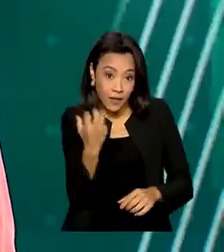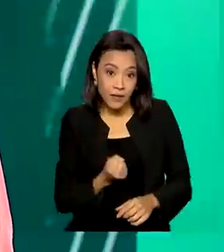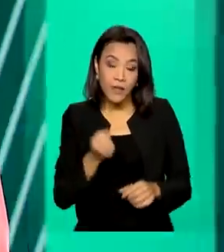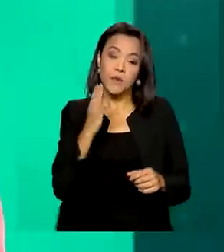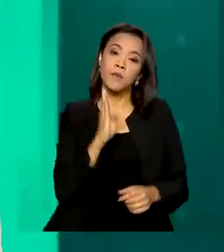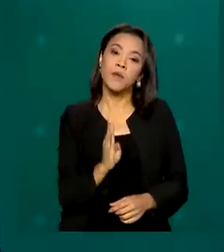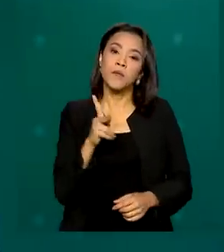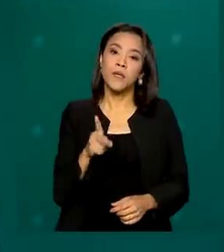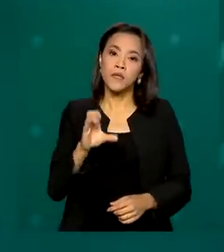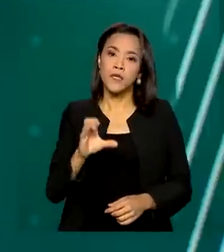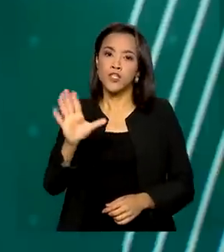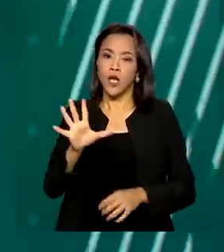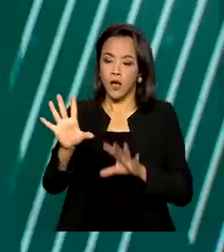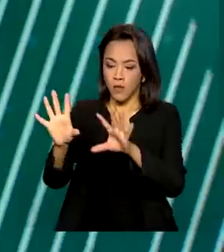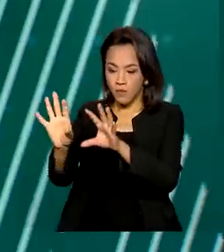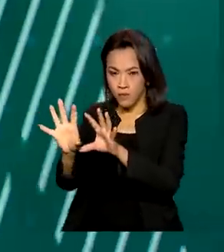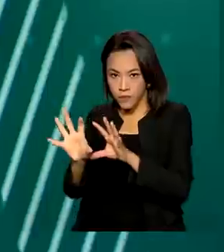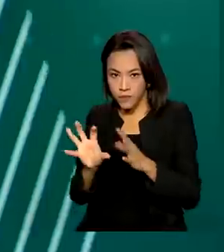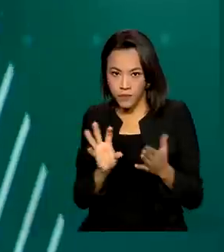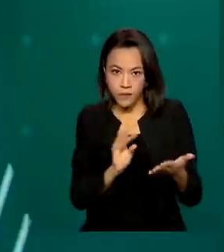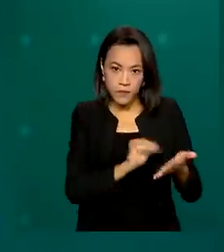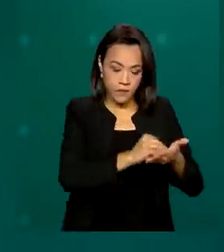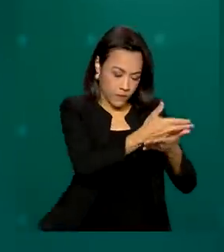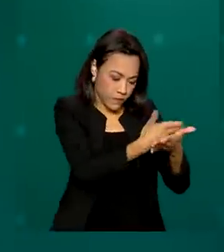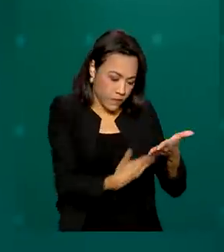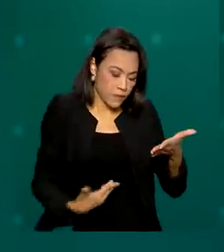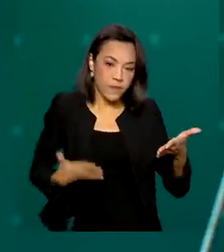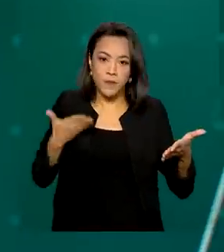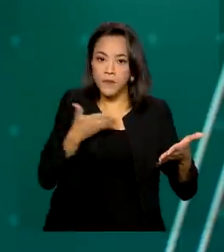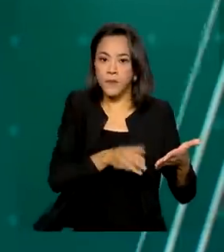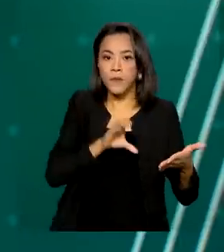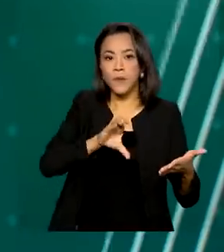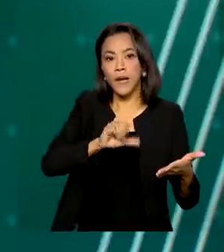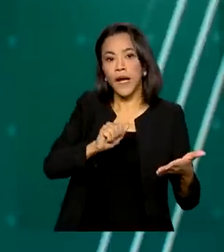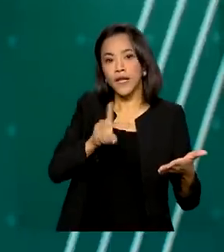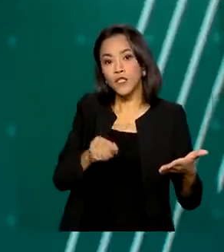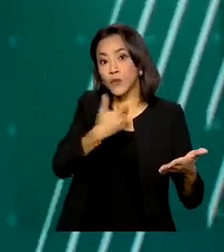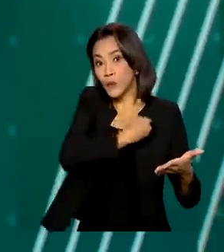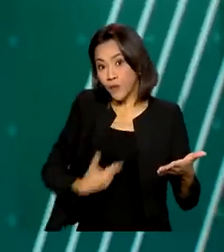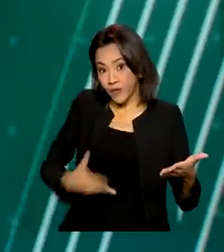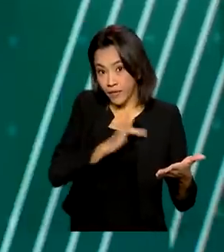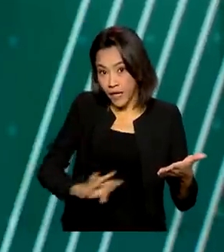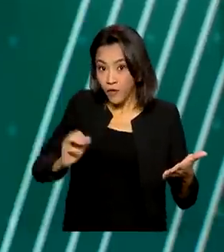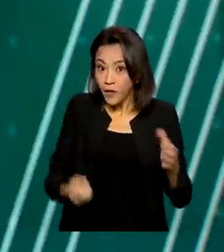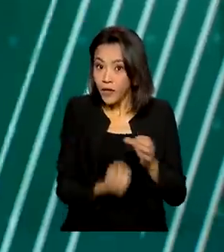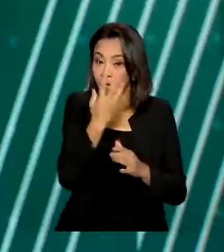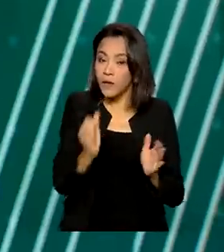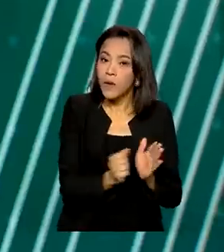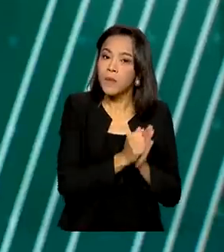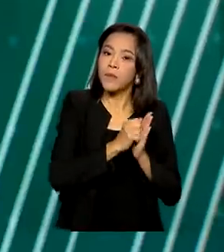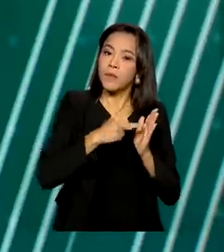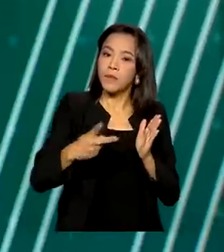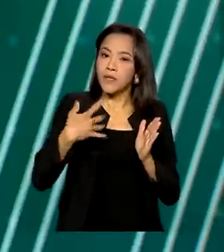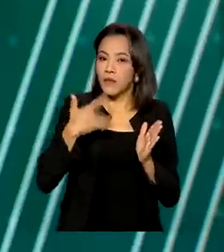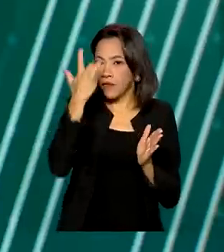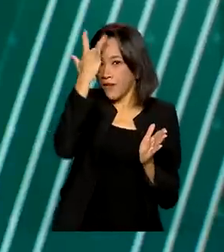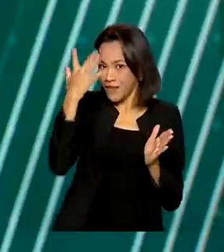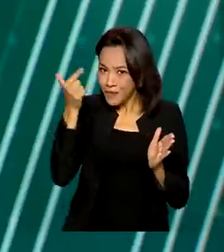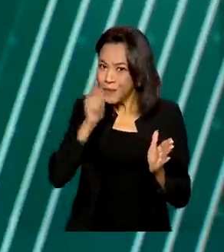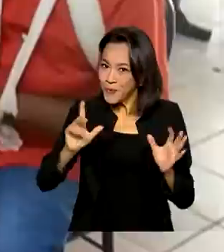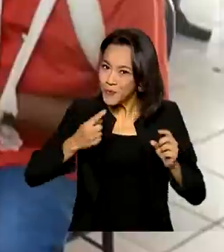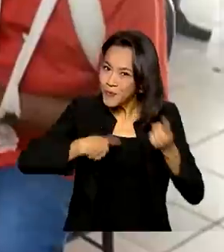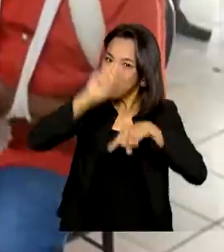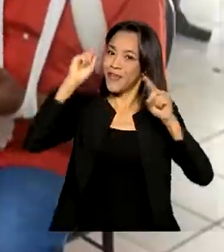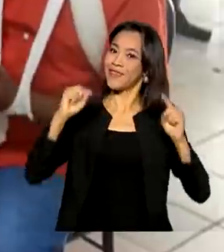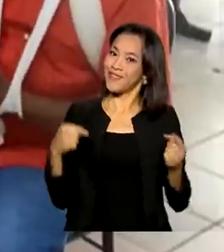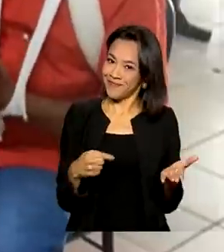já migraram para o Cadastro Único do Governo Federal. O aplicativo criado para facilitar esse processo deu certo.